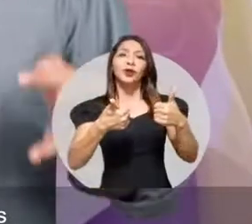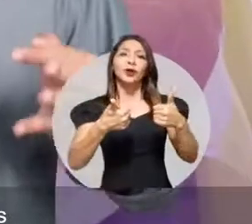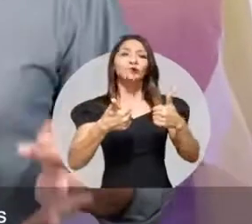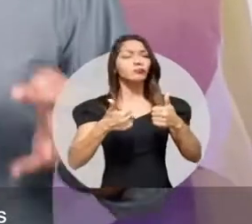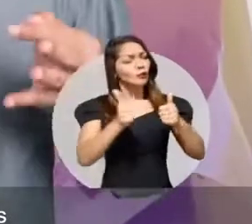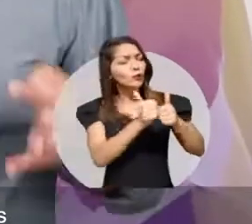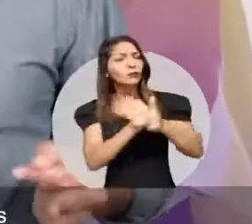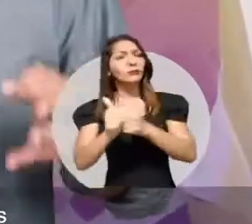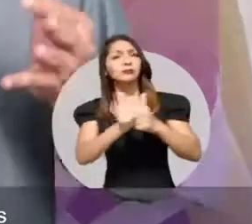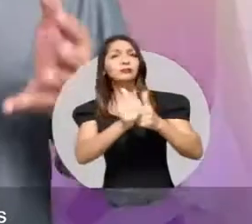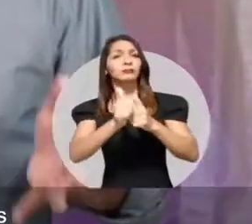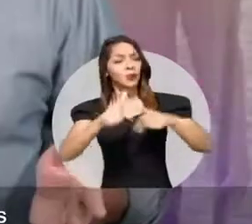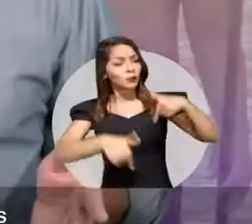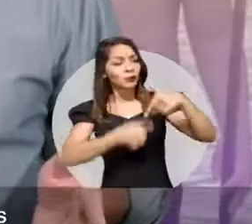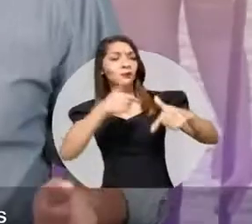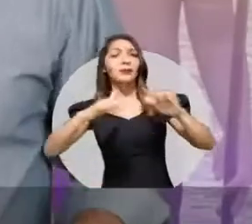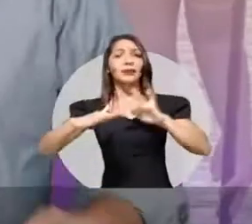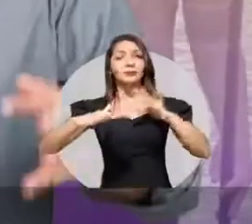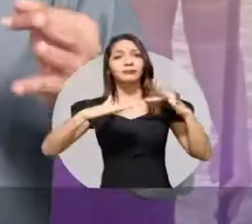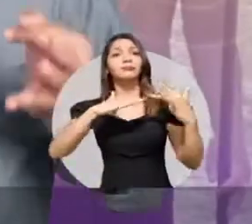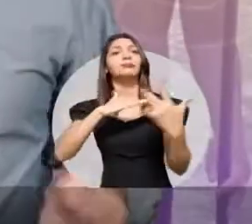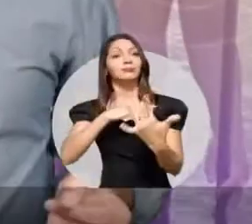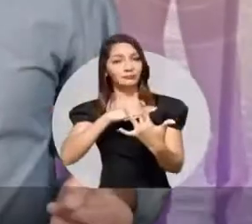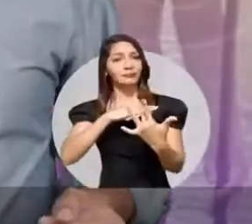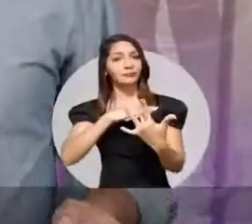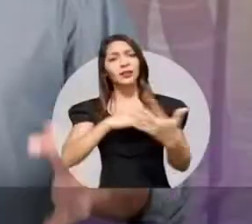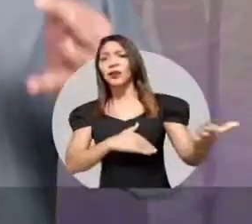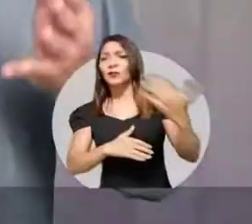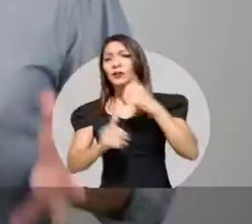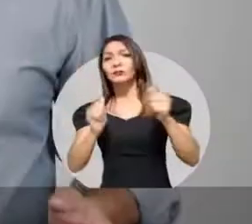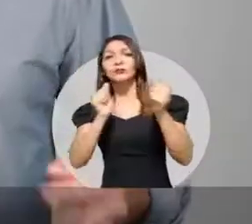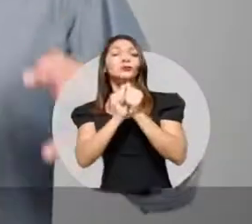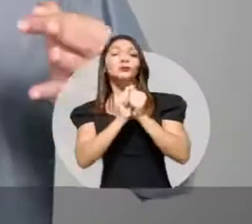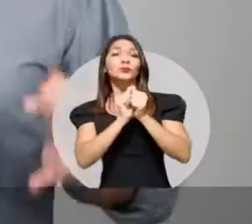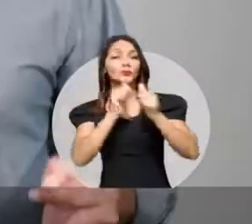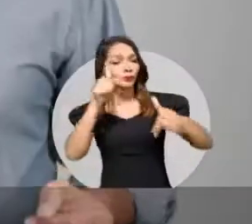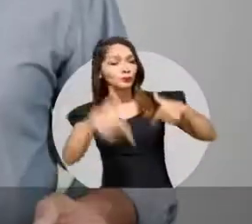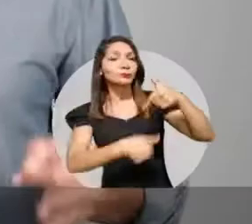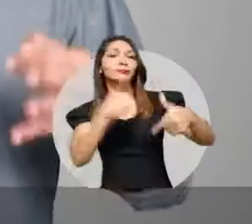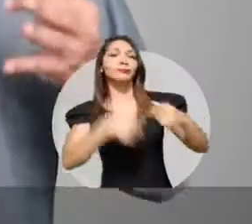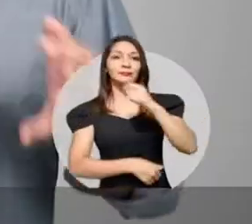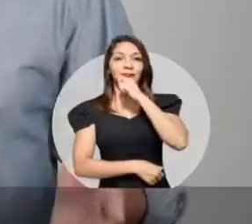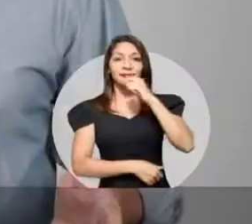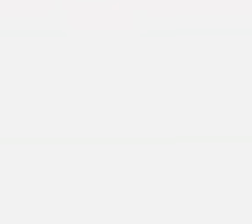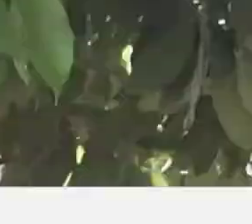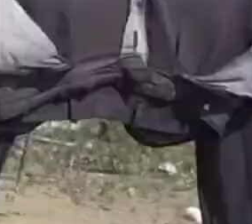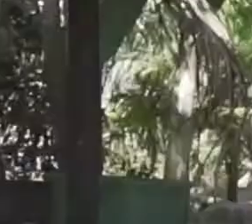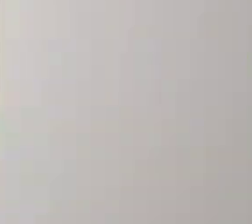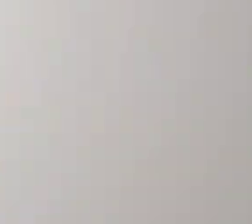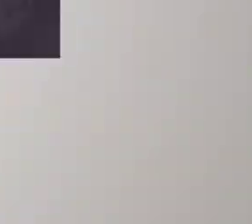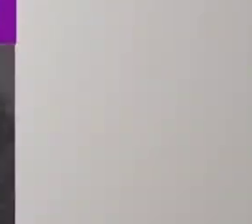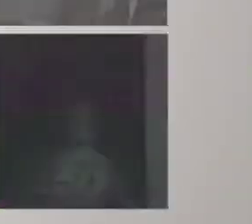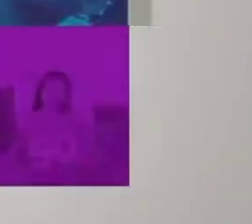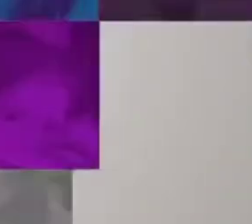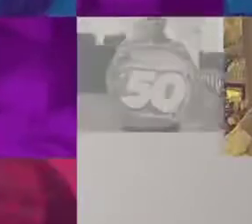acompanhando o nosso trabalho nas redes sociais. E vamos juntos, lutar pela Macapá que queremos.